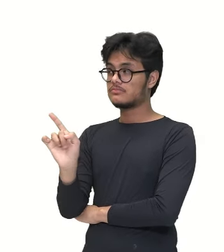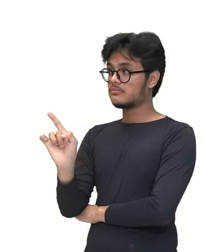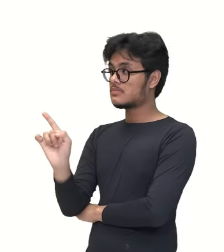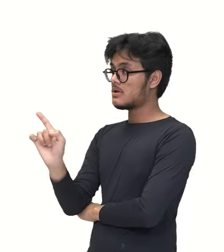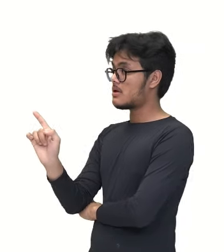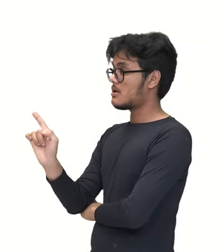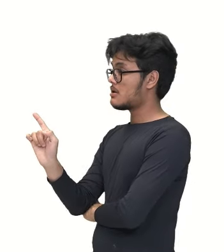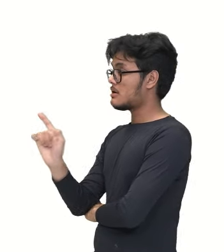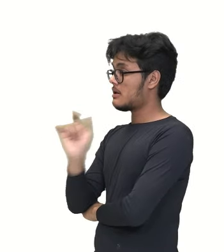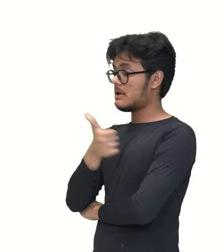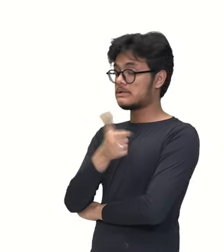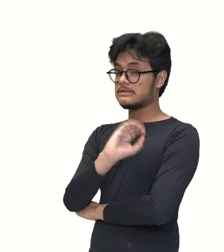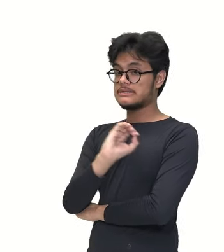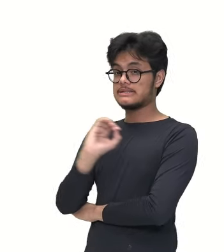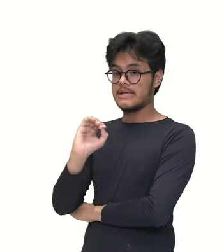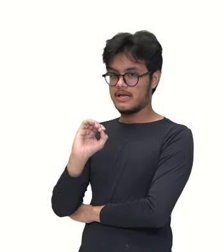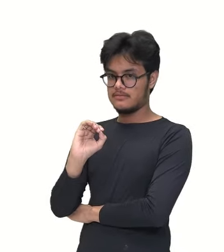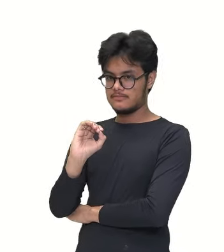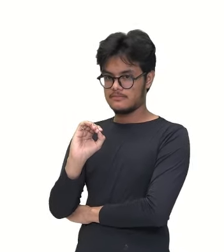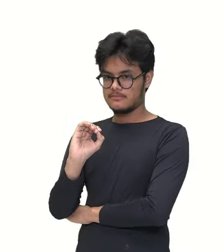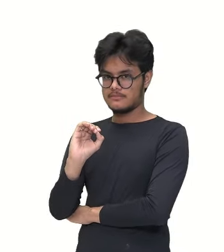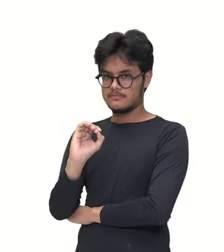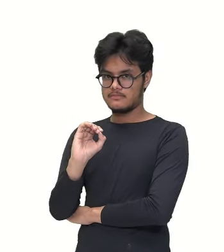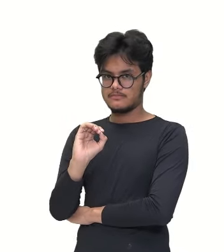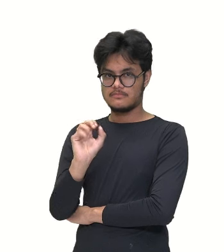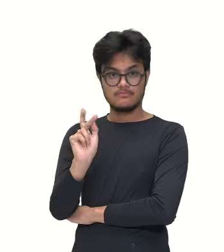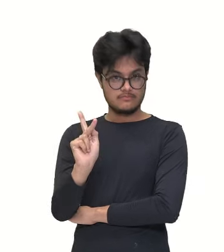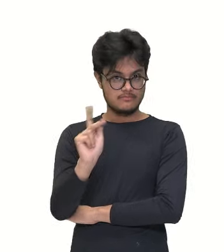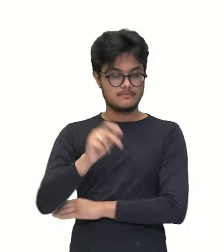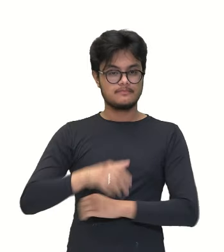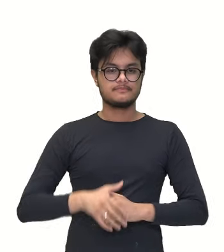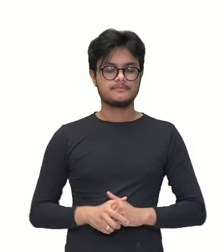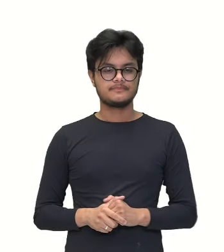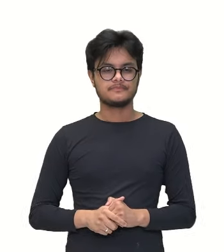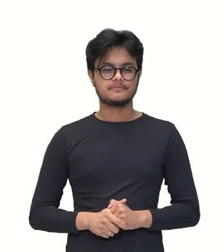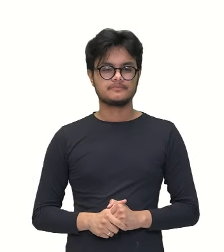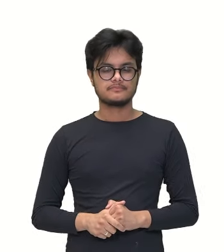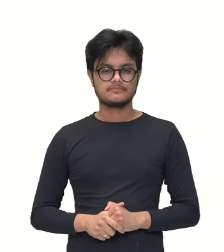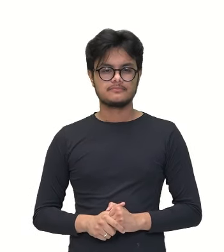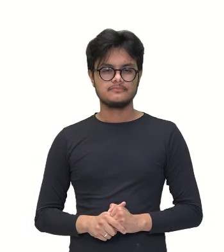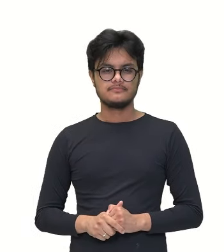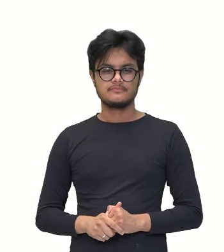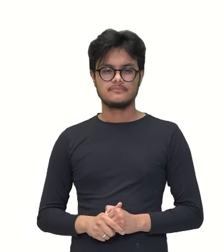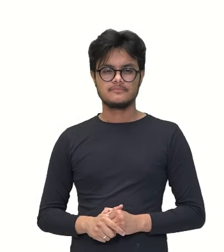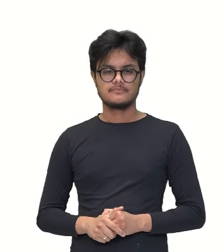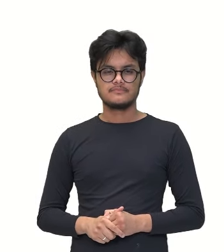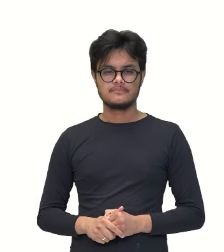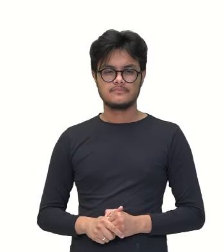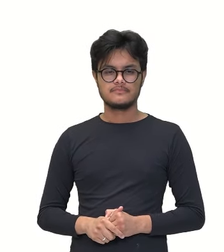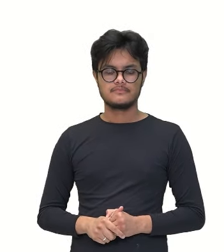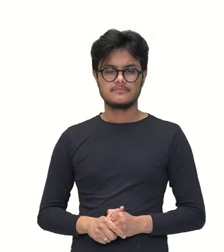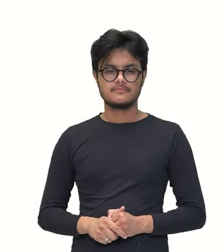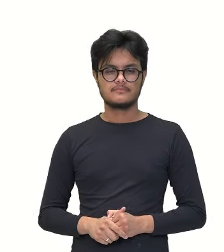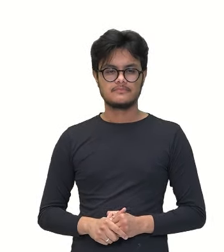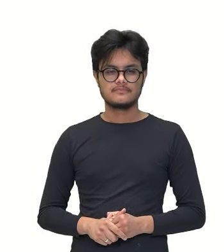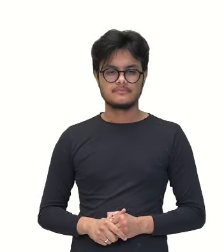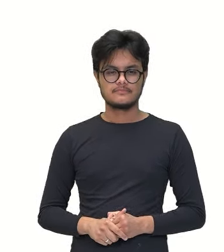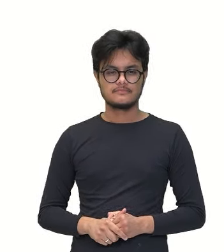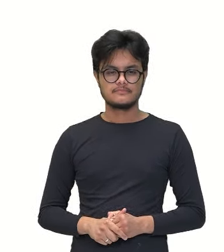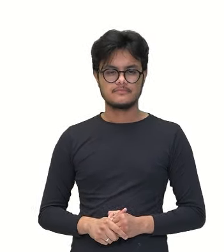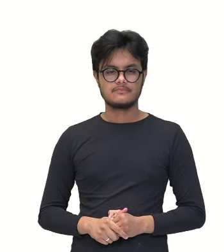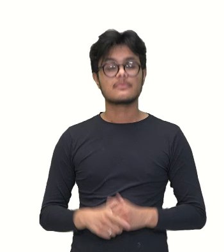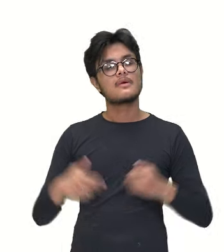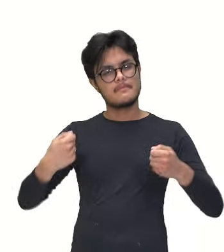1.215, é a quantidade de tijolos que já foi colocado no caminhão. Por isso que eu falei que ainda teria que fazer a subtração, né? Qual é a